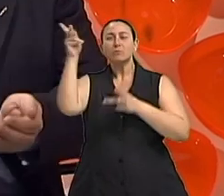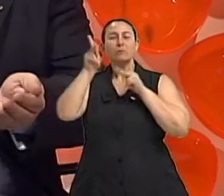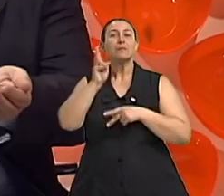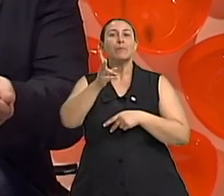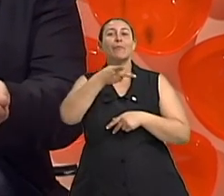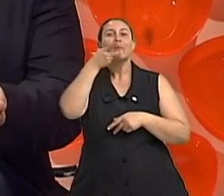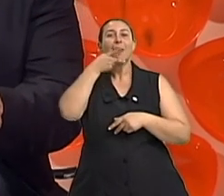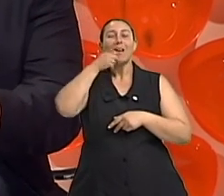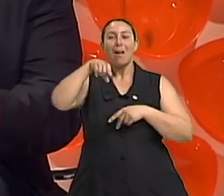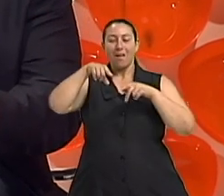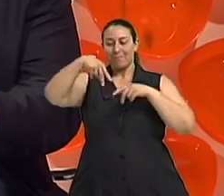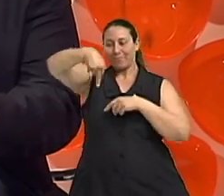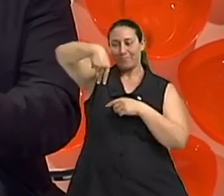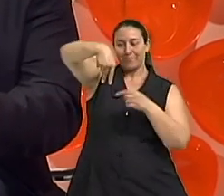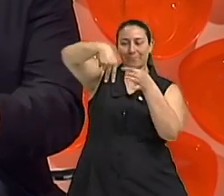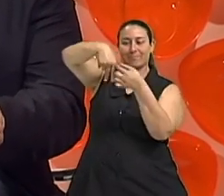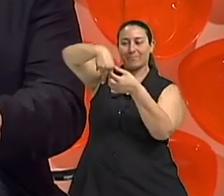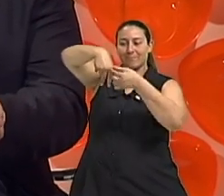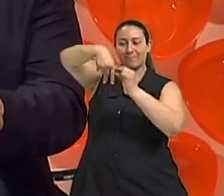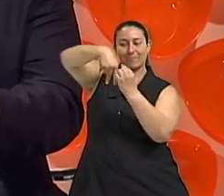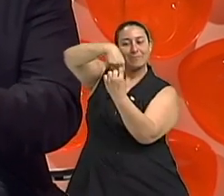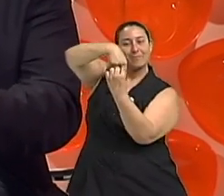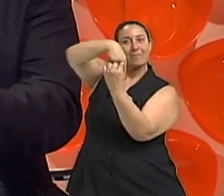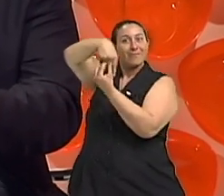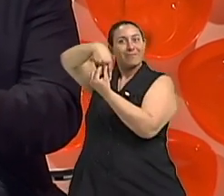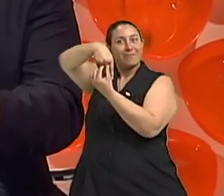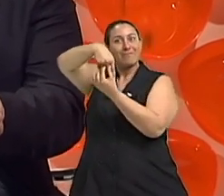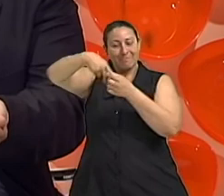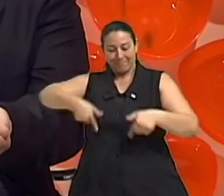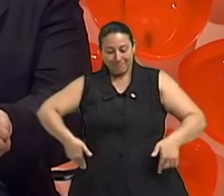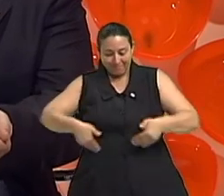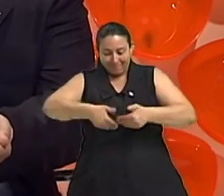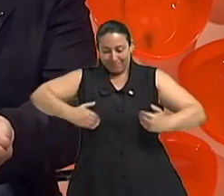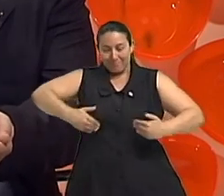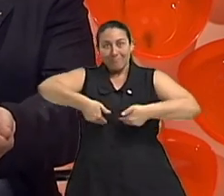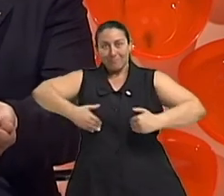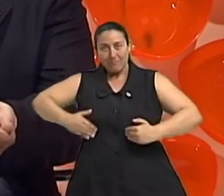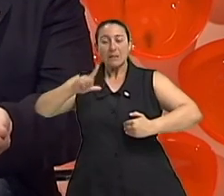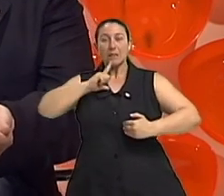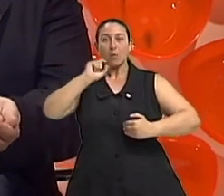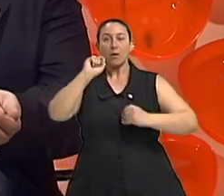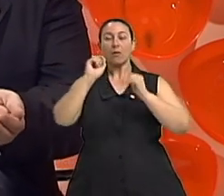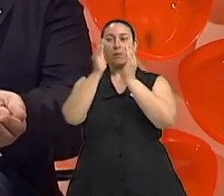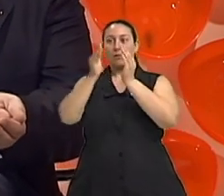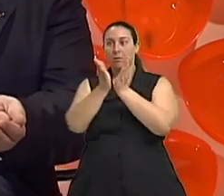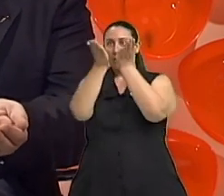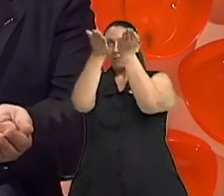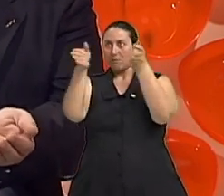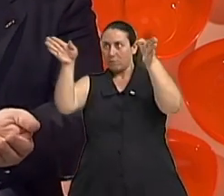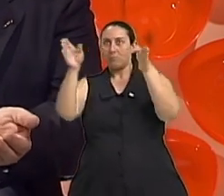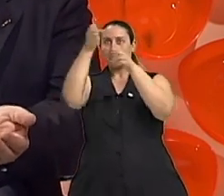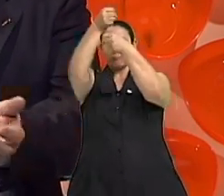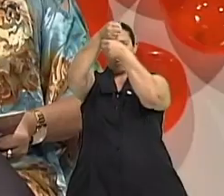Por que é bacia? Porque ela é uma prateleira muscular que sustenta uma coluna de vísceras.